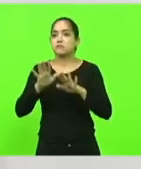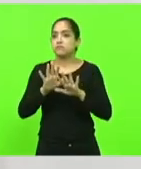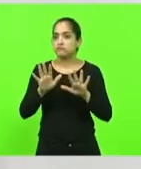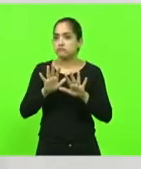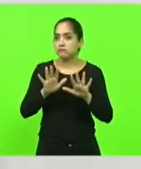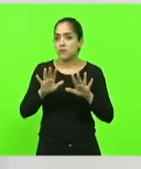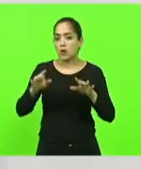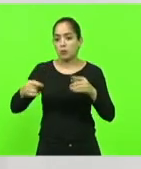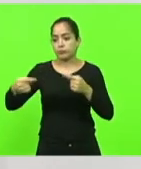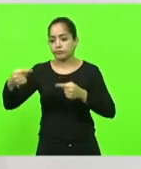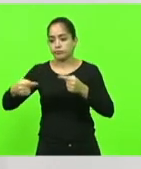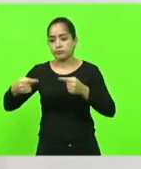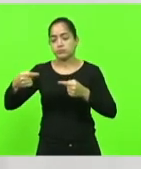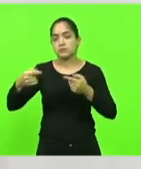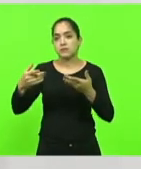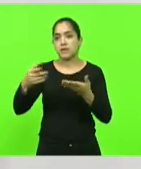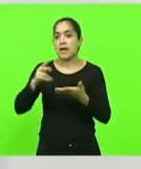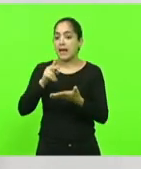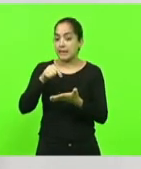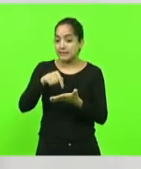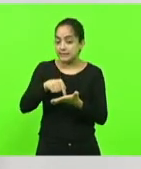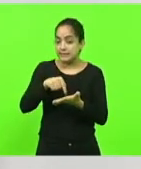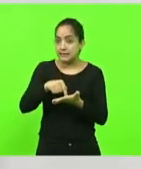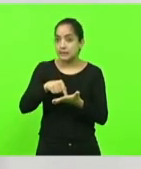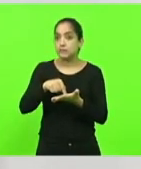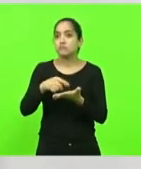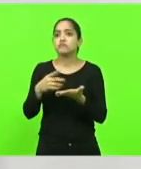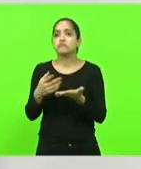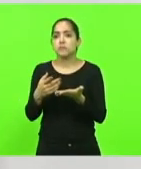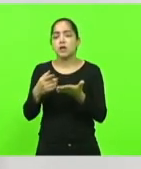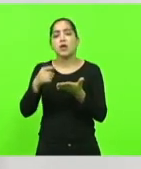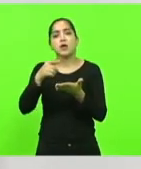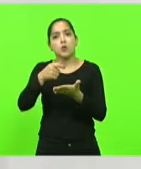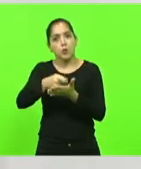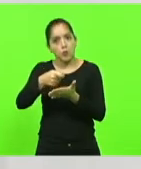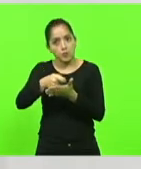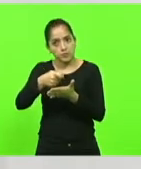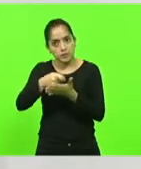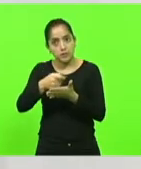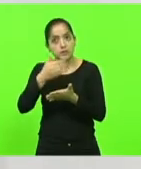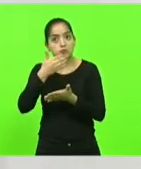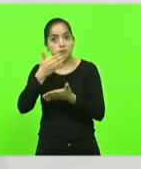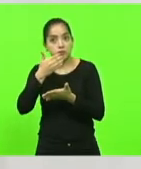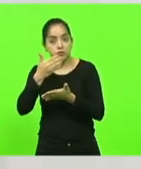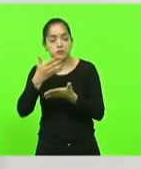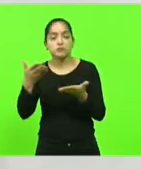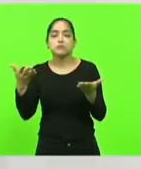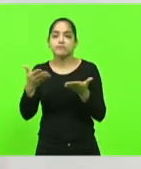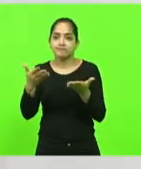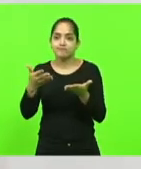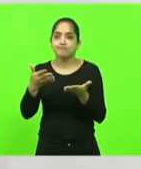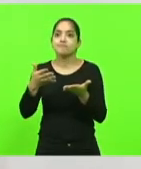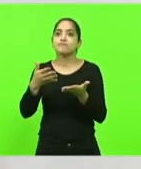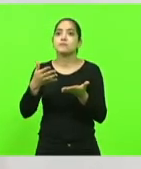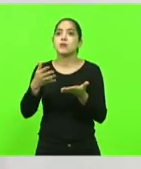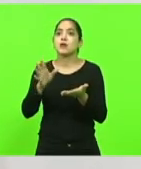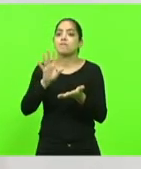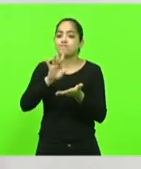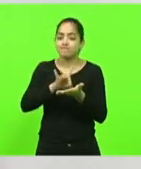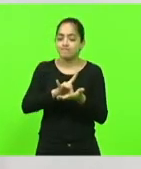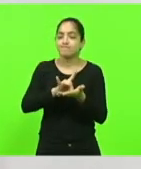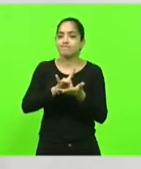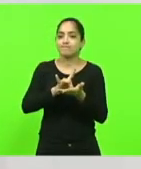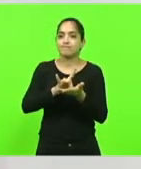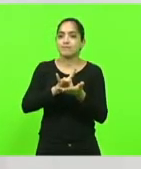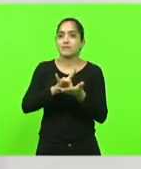eu sempre estive aqui cobrando os pleitos do município, e hoje é uma realidade. Nós temos ali os 10 leitos de